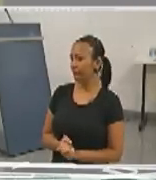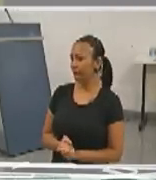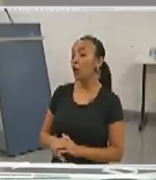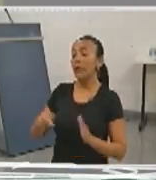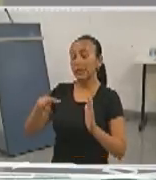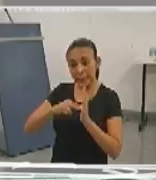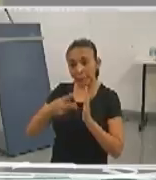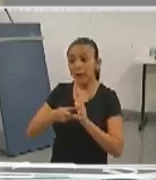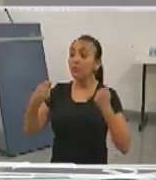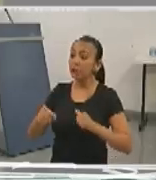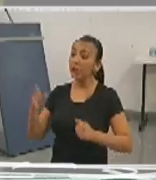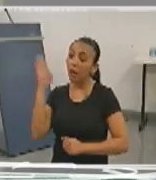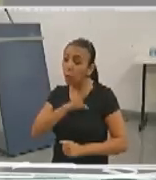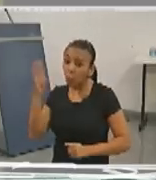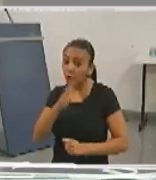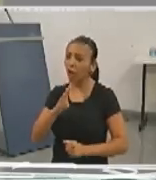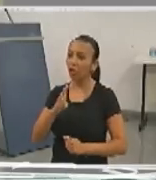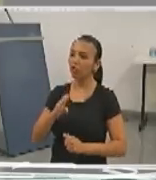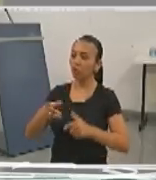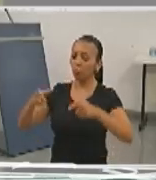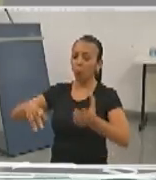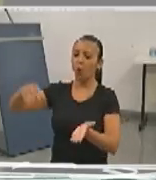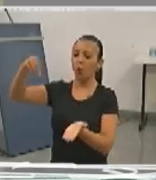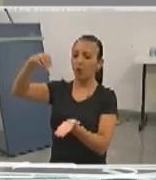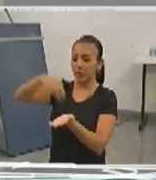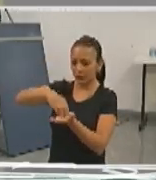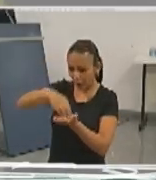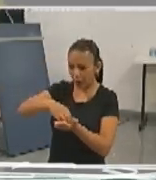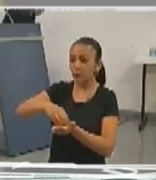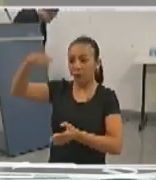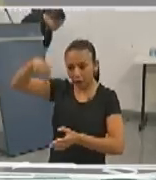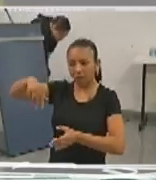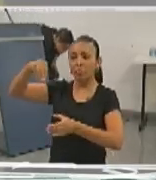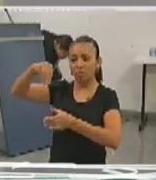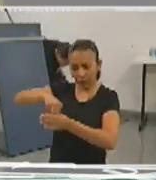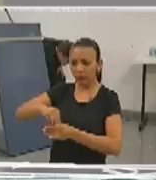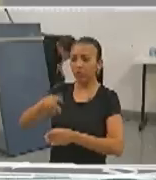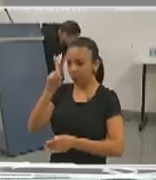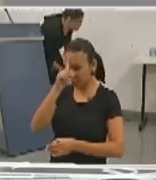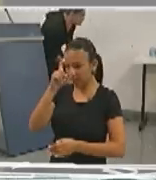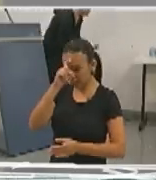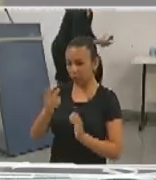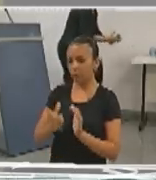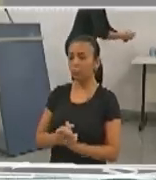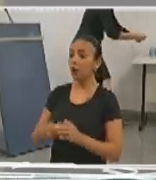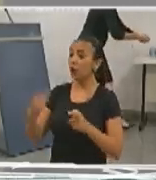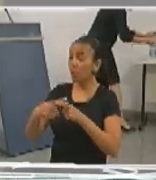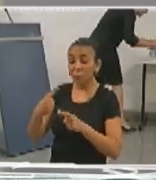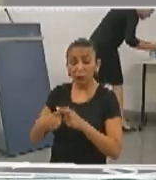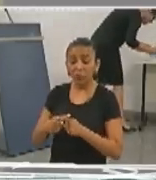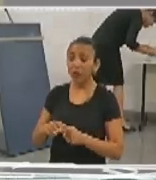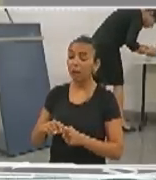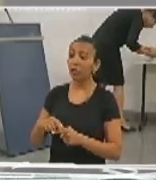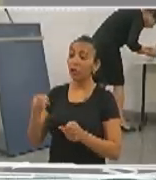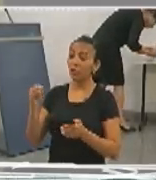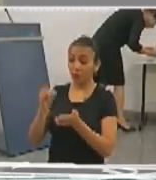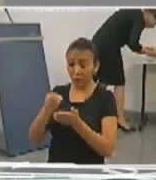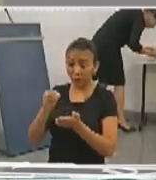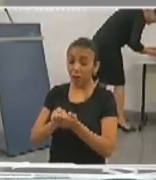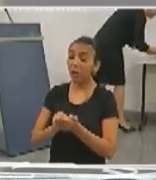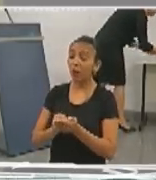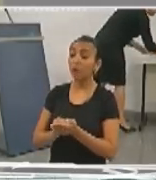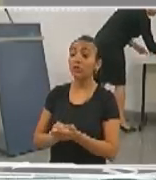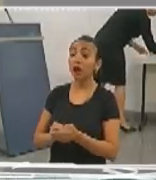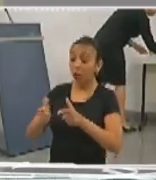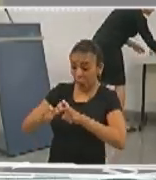gentilmente ter um centro de estudos aqui dentro do hospital universitário, considerando que nós tivemos um